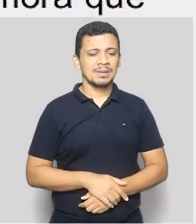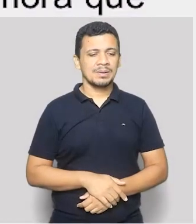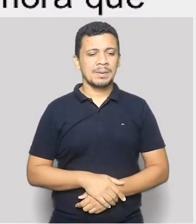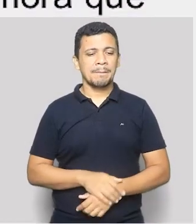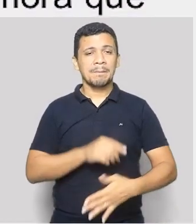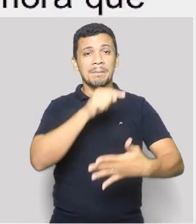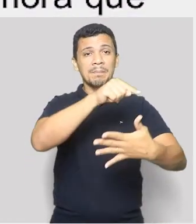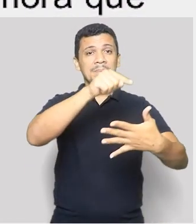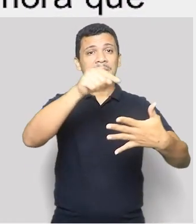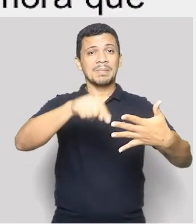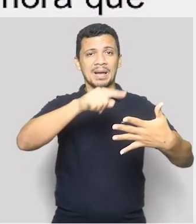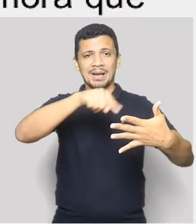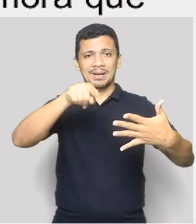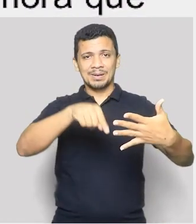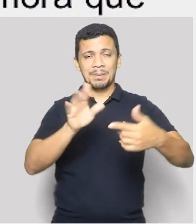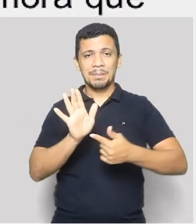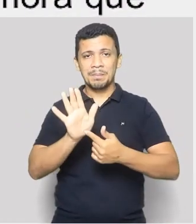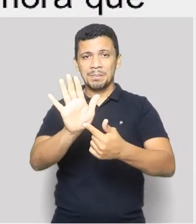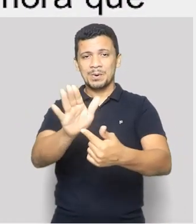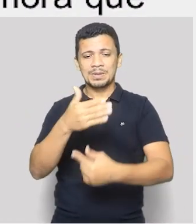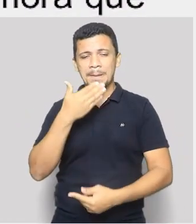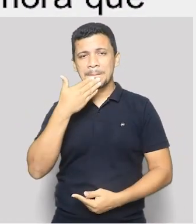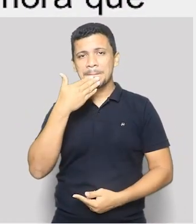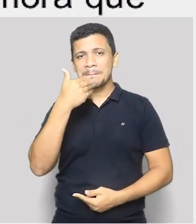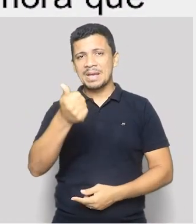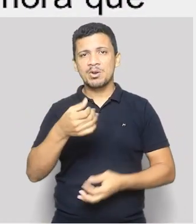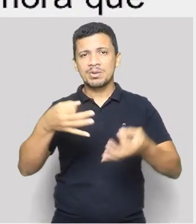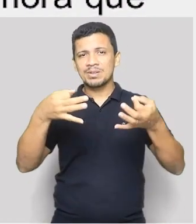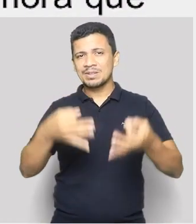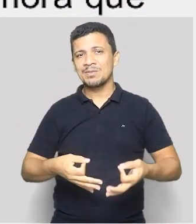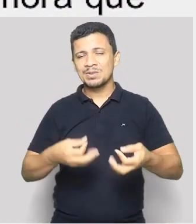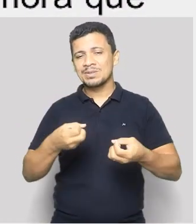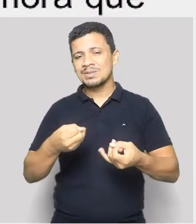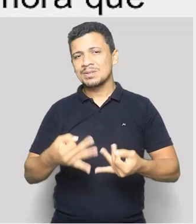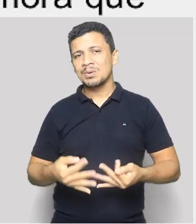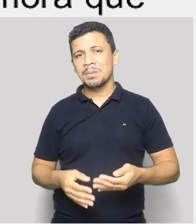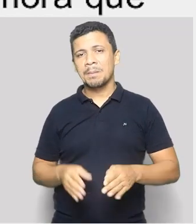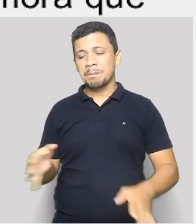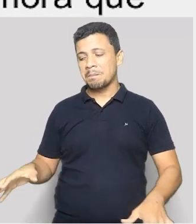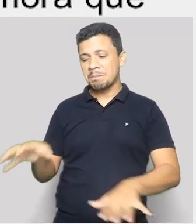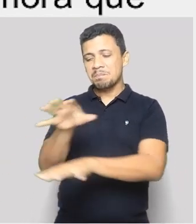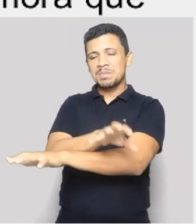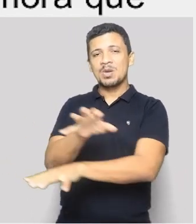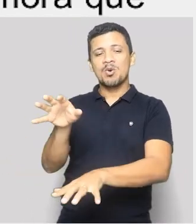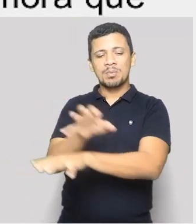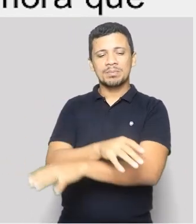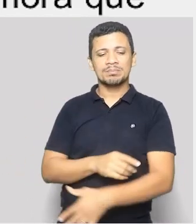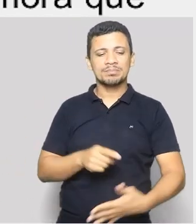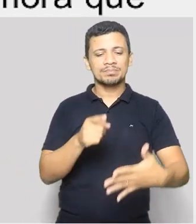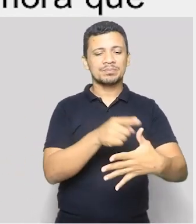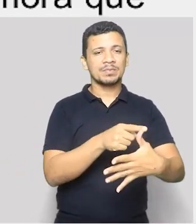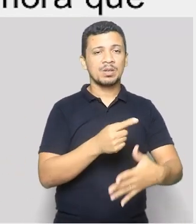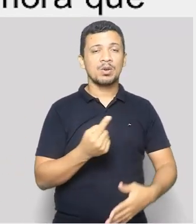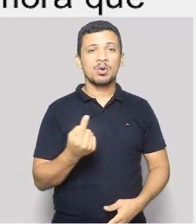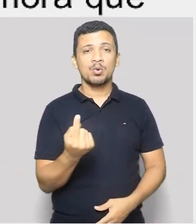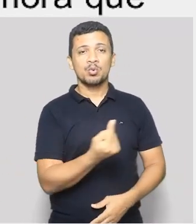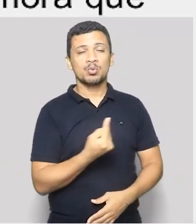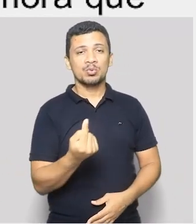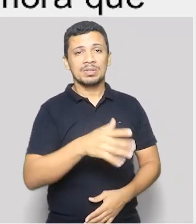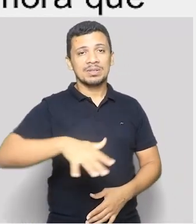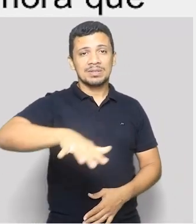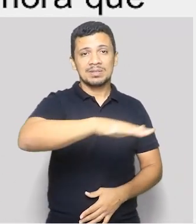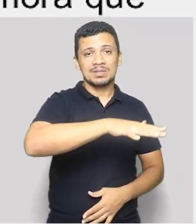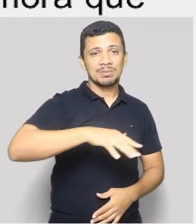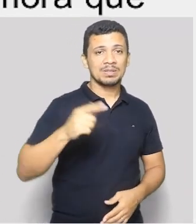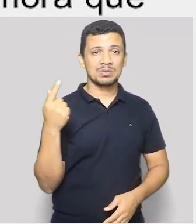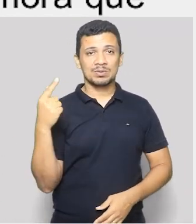A sinal alternativa é que indica a melhor definição de bioma. A. É uma unidade de espaço geográfico que